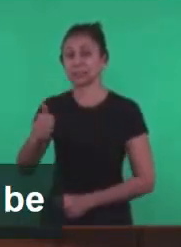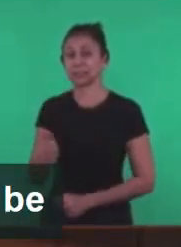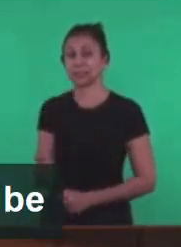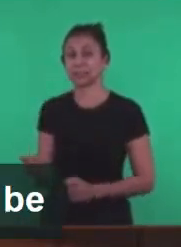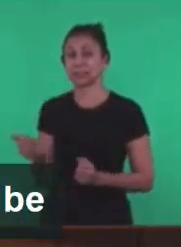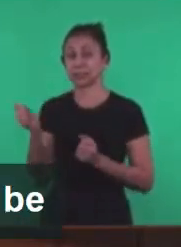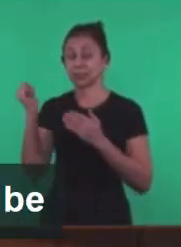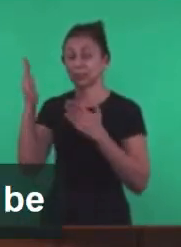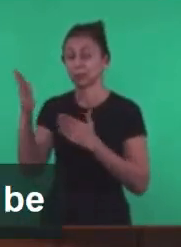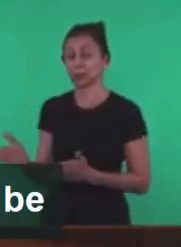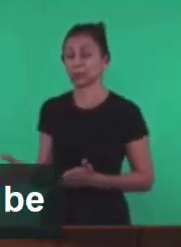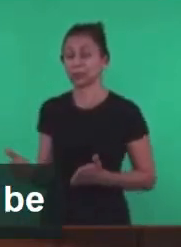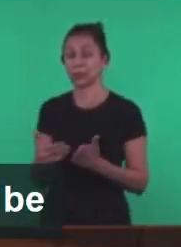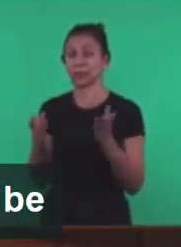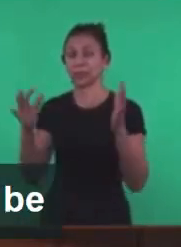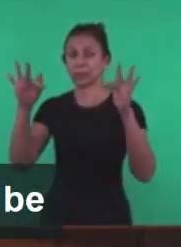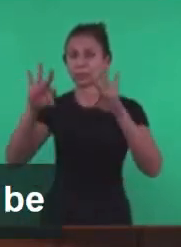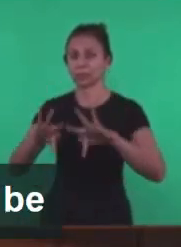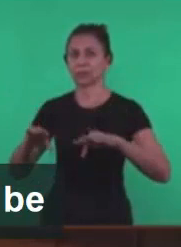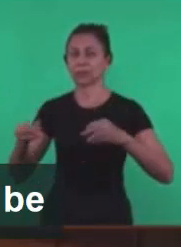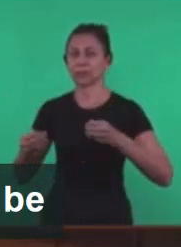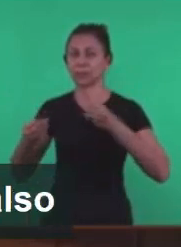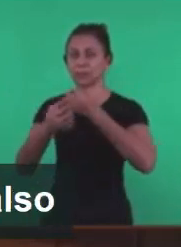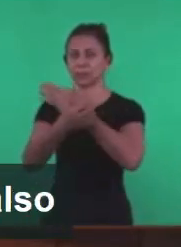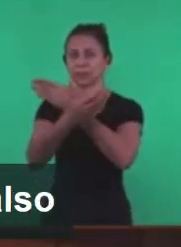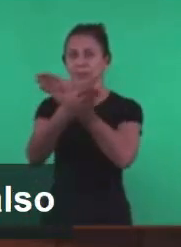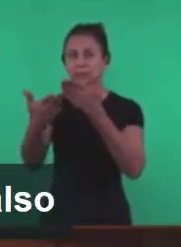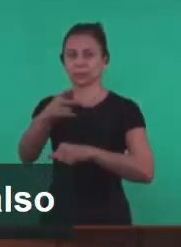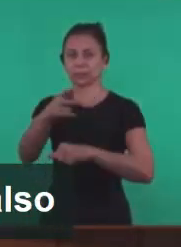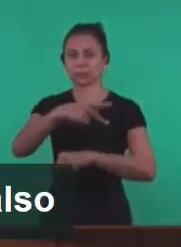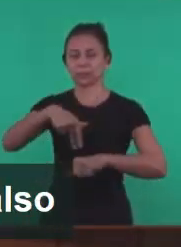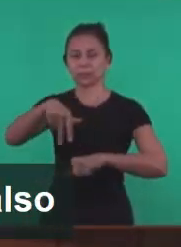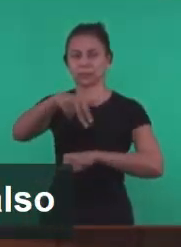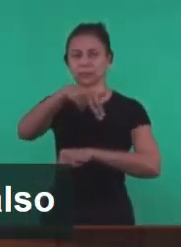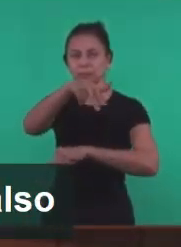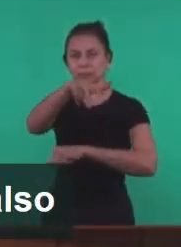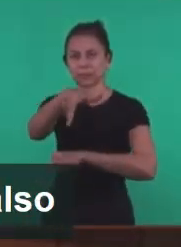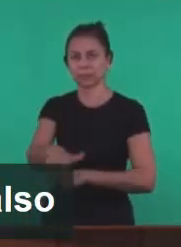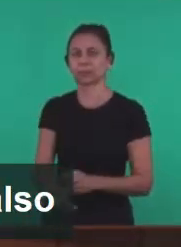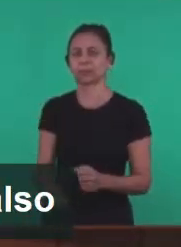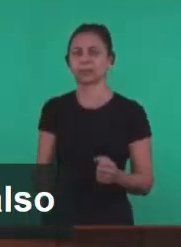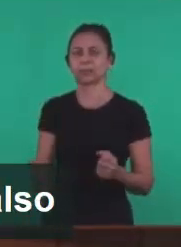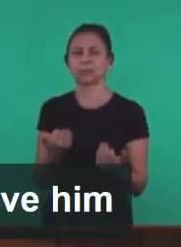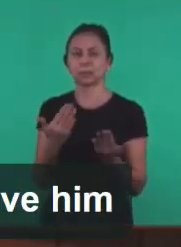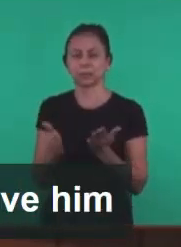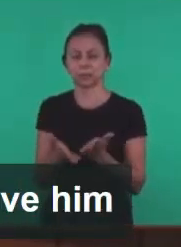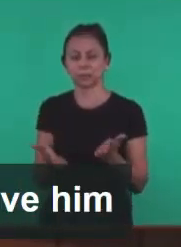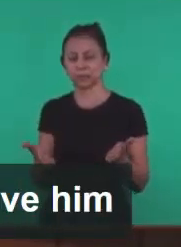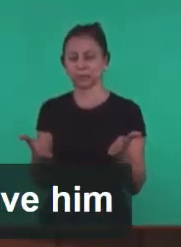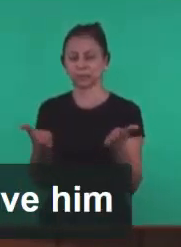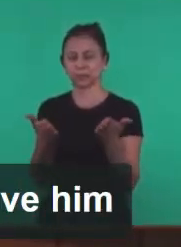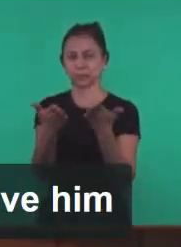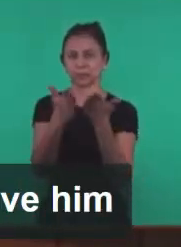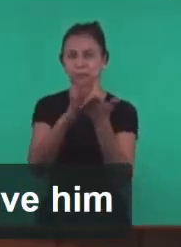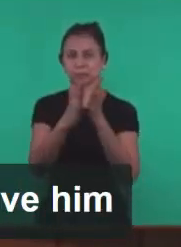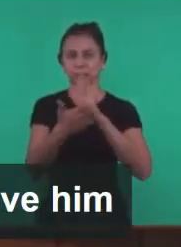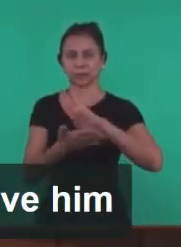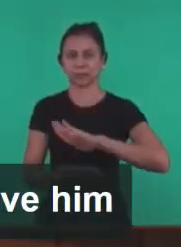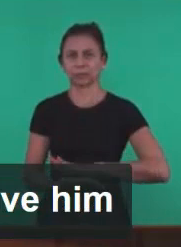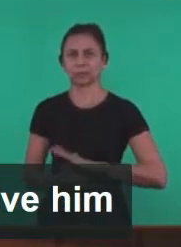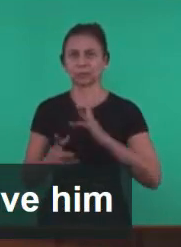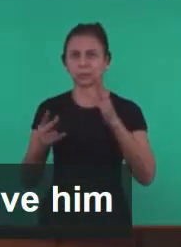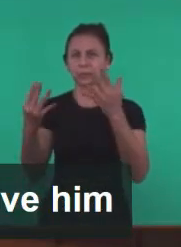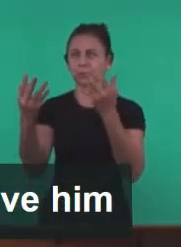E com vara de ferro As regerá E serão quebradas Como o vaso do oleiro Como também recebi De meu pai